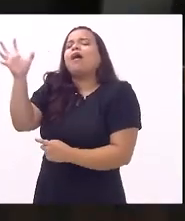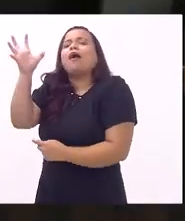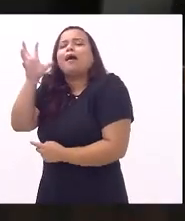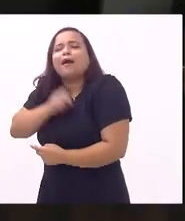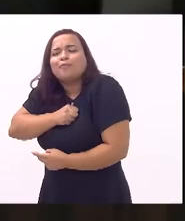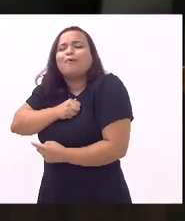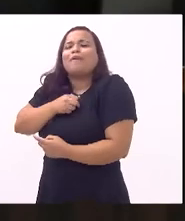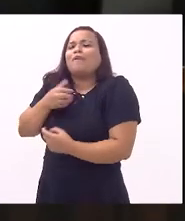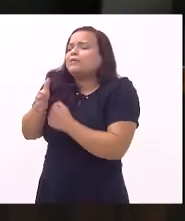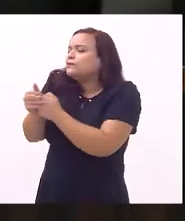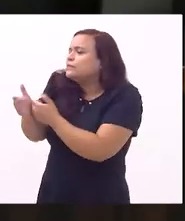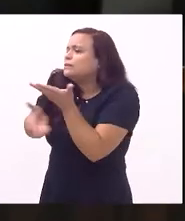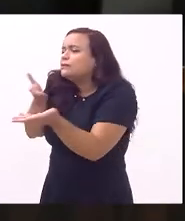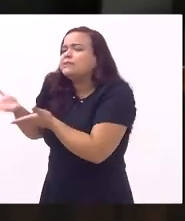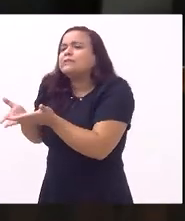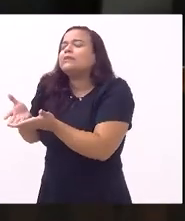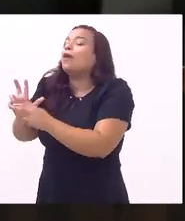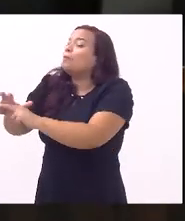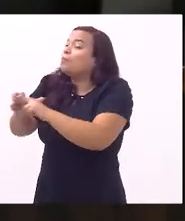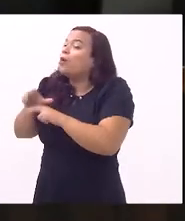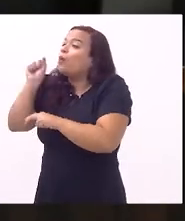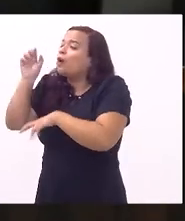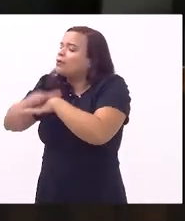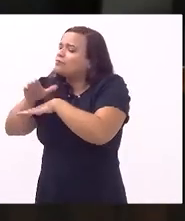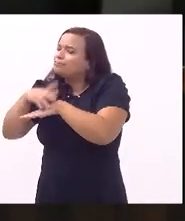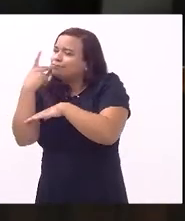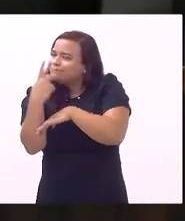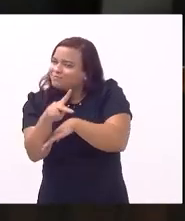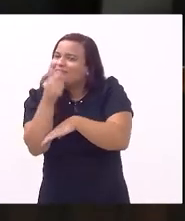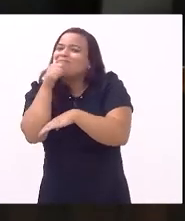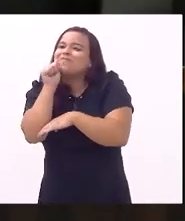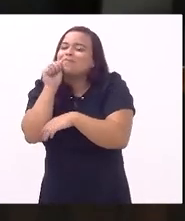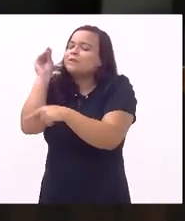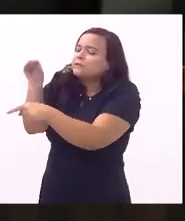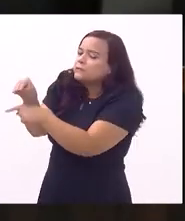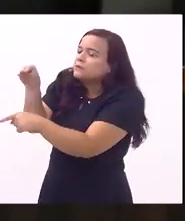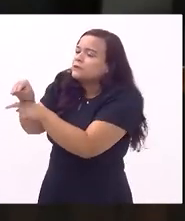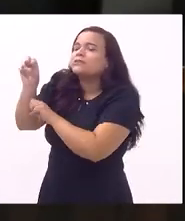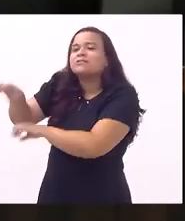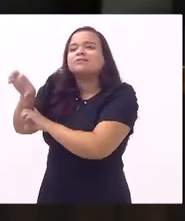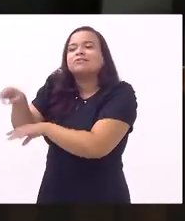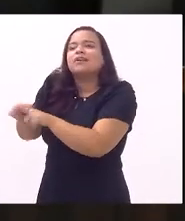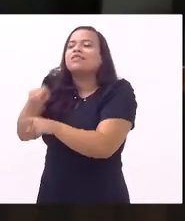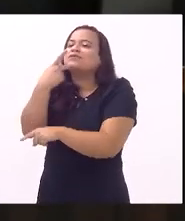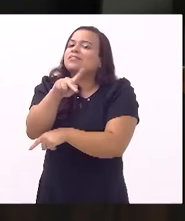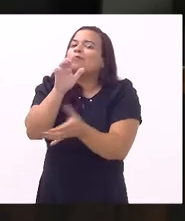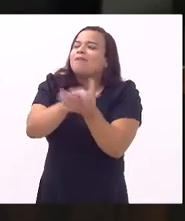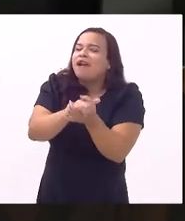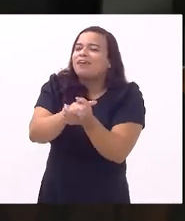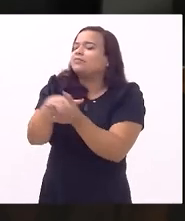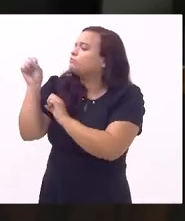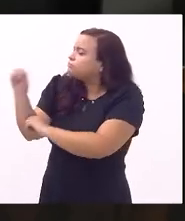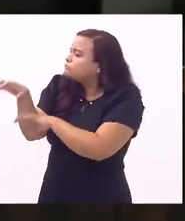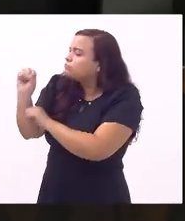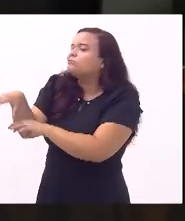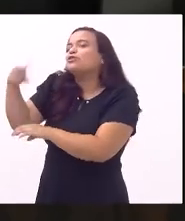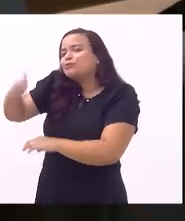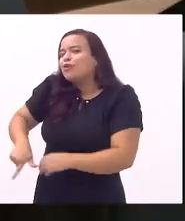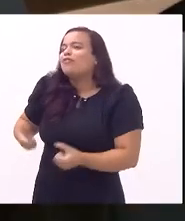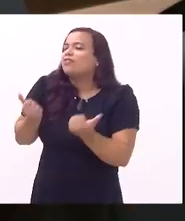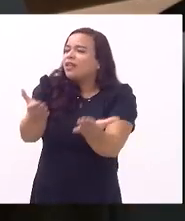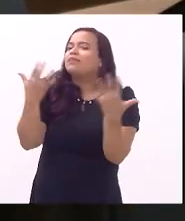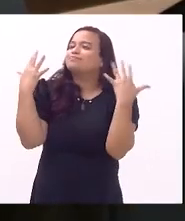se deve ao ensinamento que a senhora e o seu marido deram pra ele então mais uma vez aqui parabenizar a senhora por isso